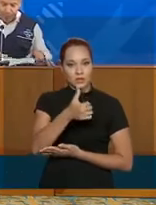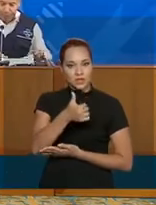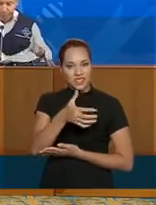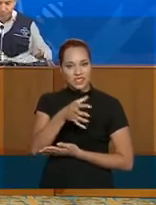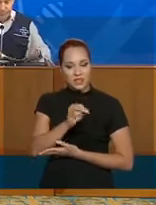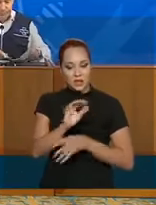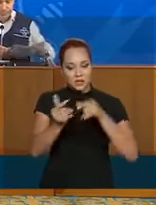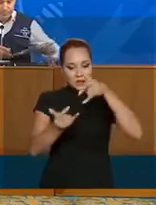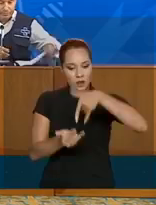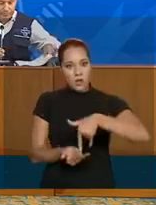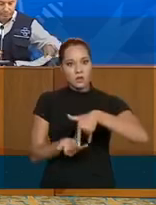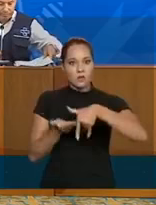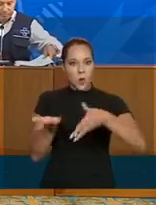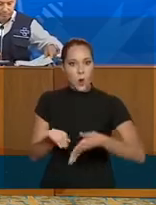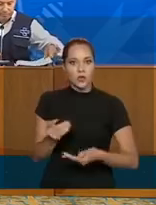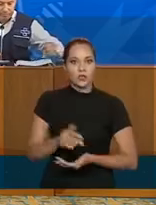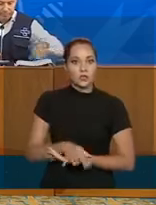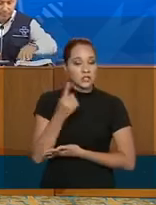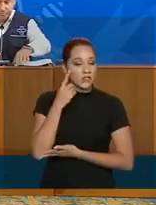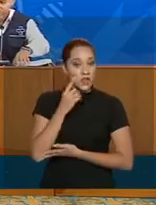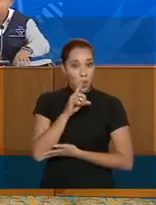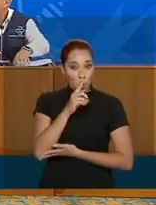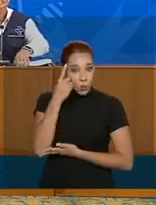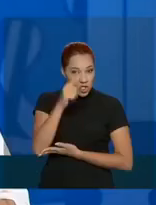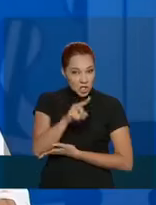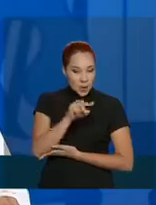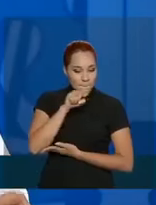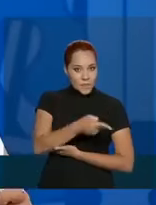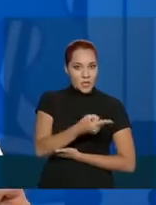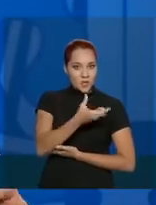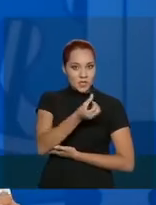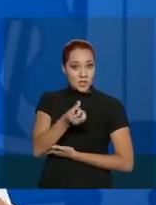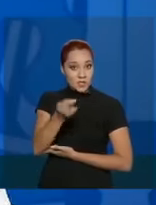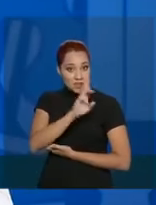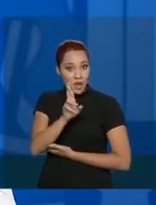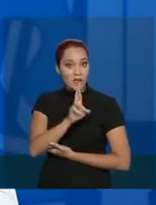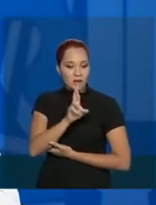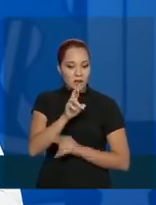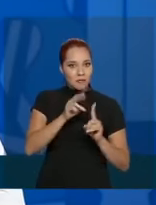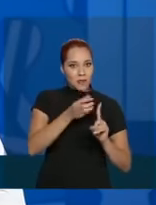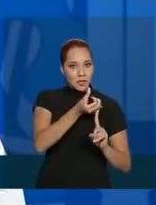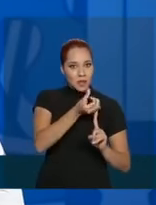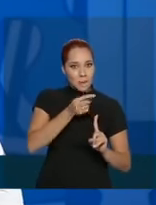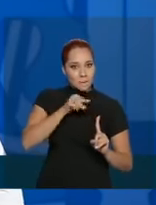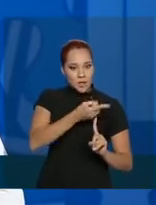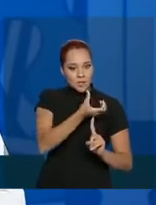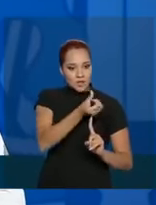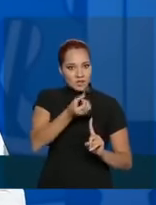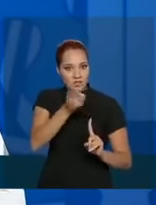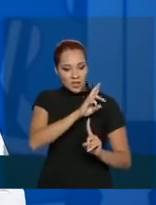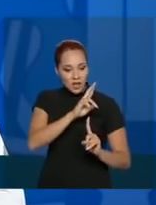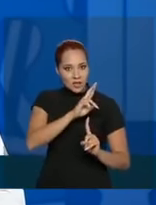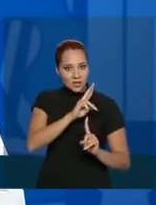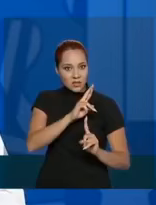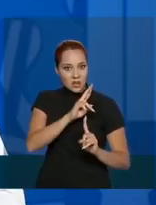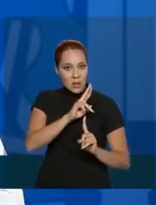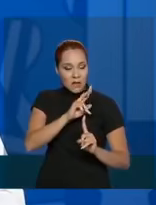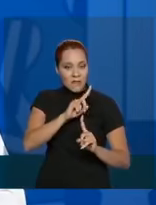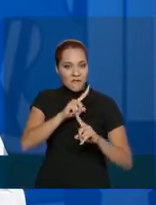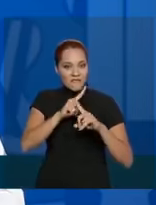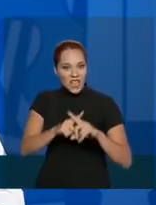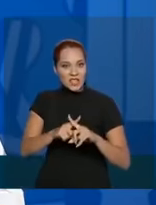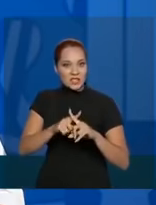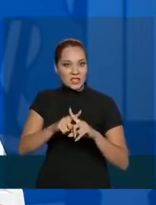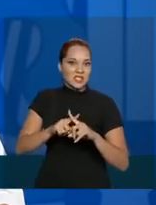hoje. Quando você coloca aqui uma diária, 1.600. Vocês imaginam 1.600 vezes 210 todos os dias durante